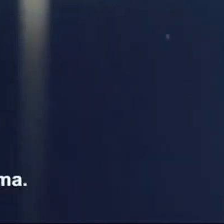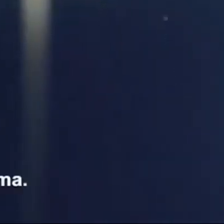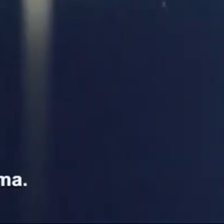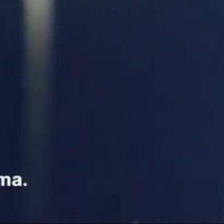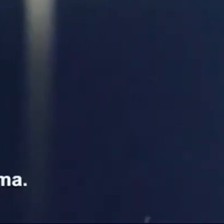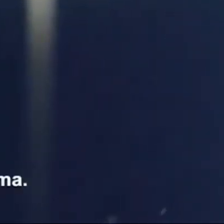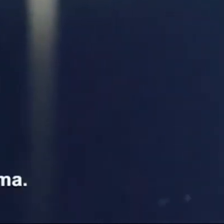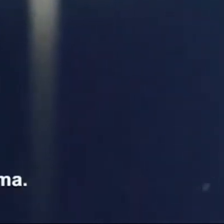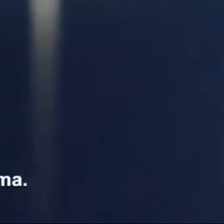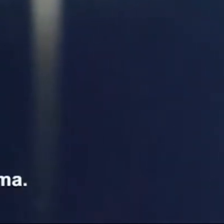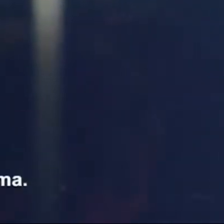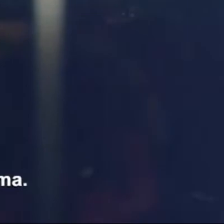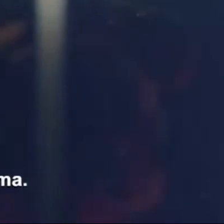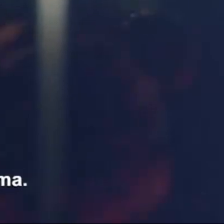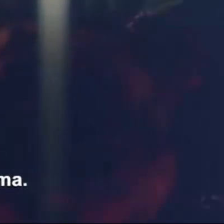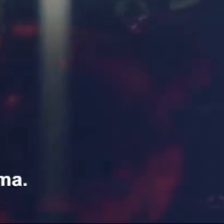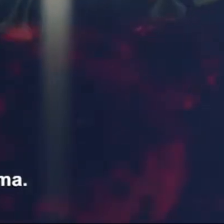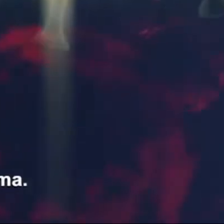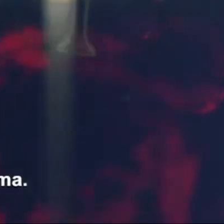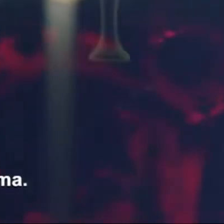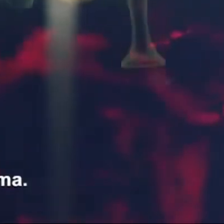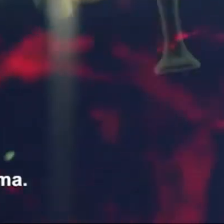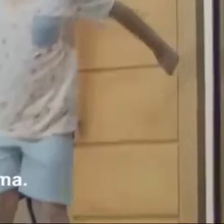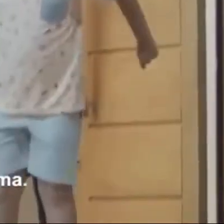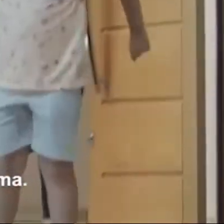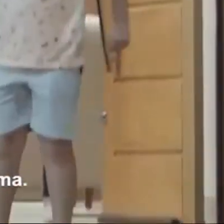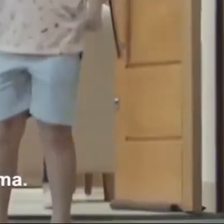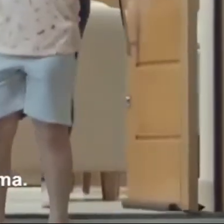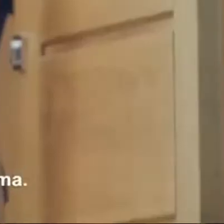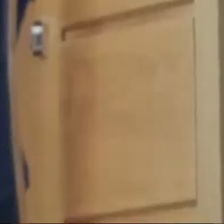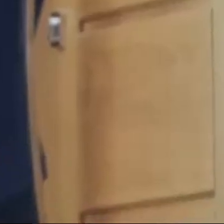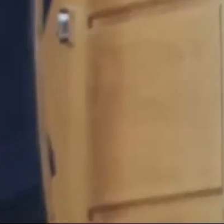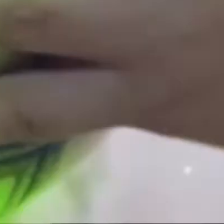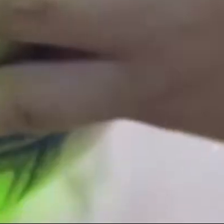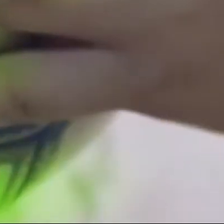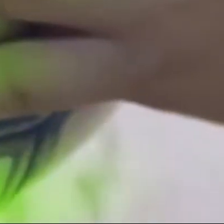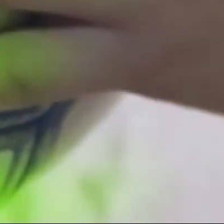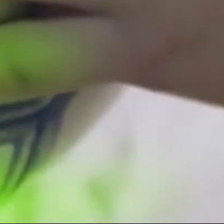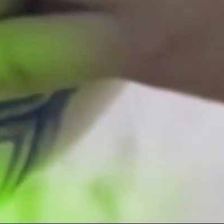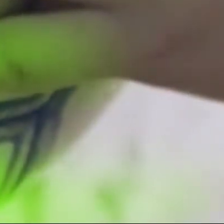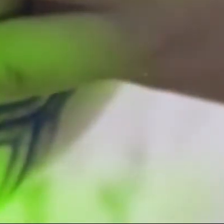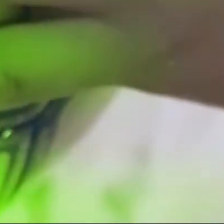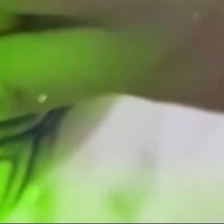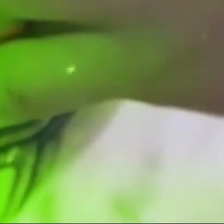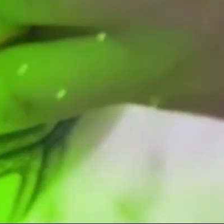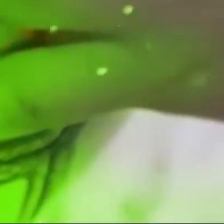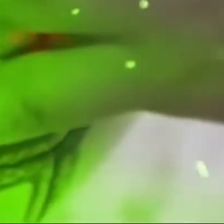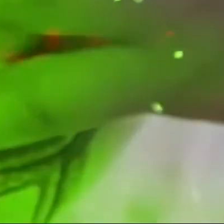Ele não sabe Mas está passando O vírus Para a pessoa Que mais ama Para você Filhão